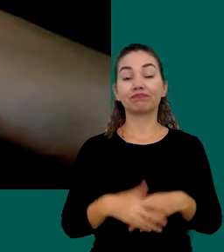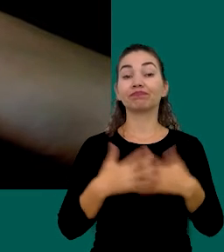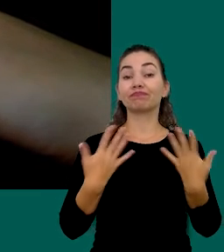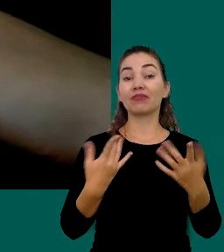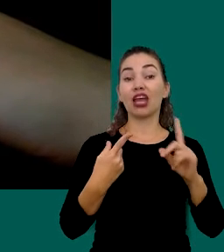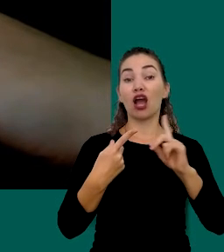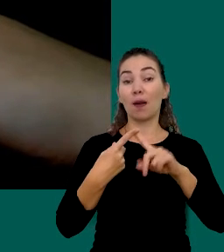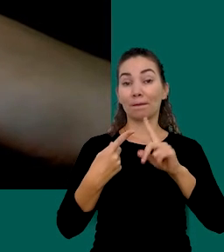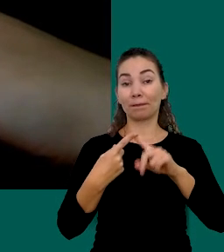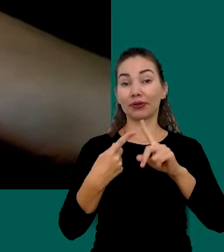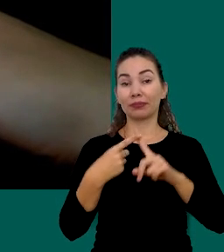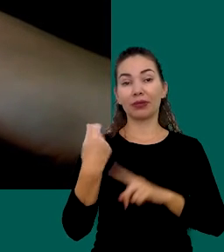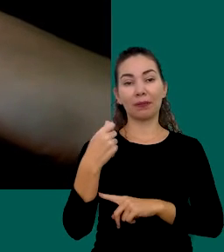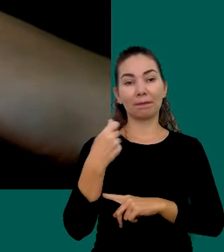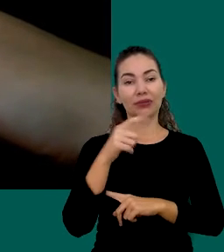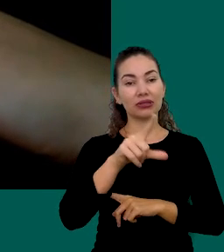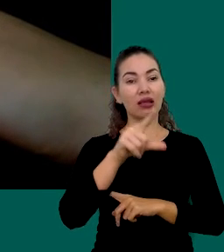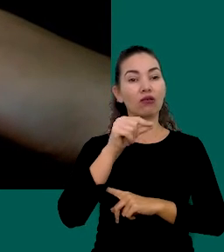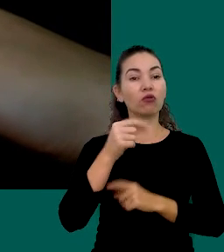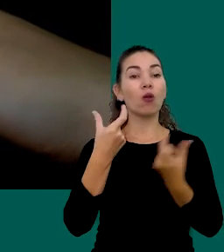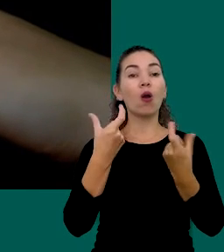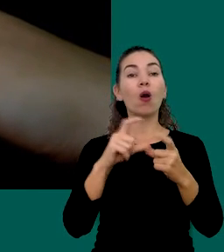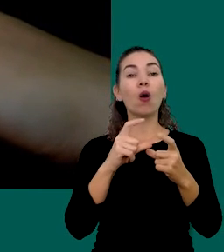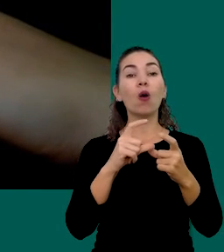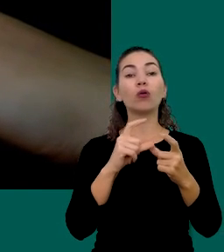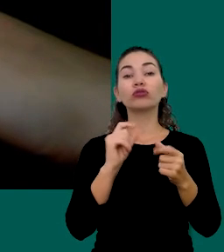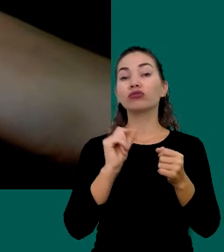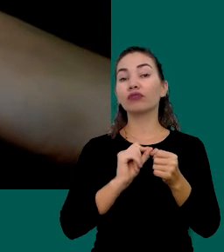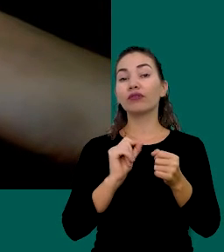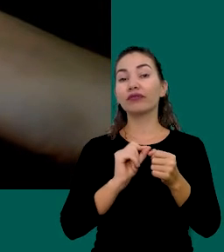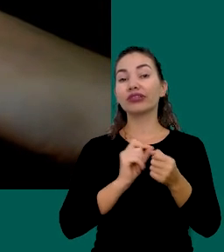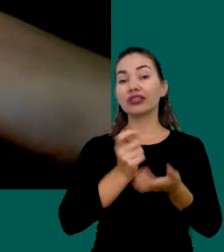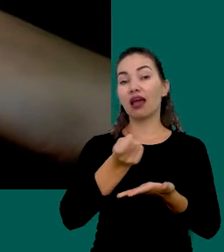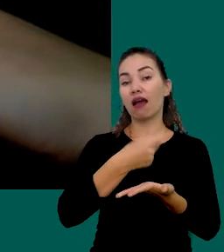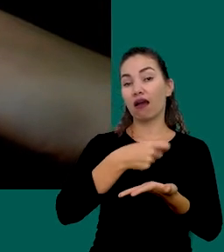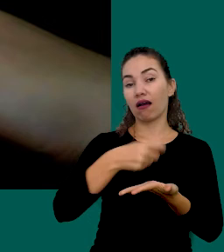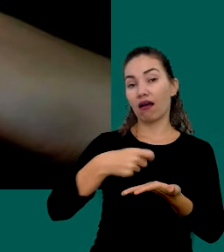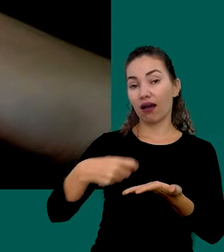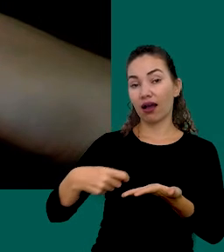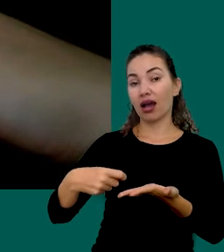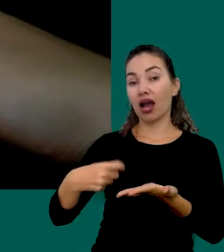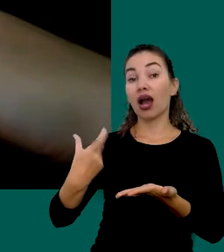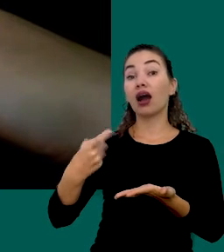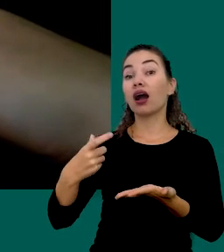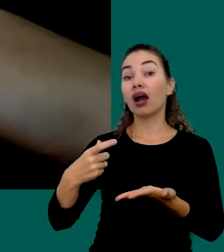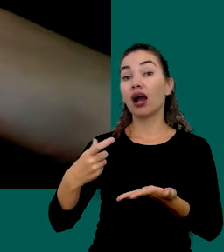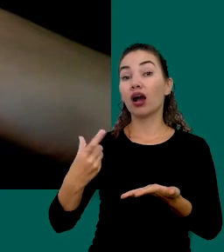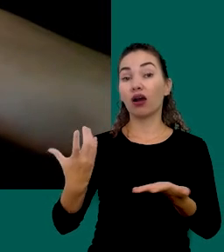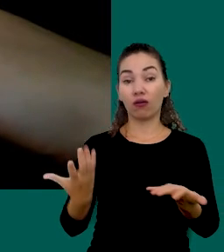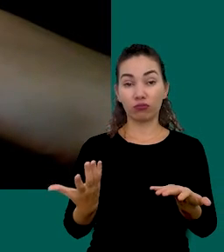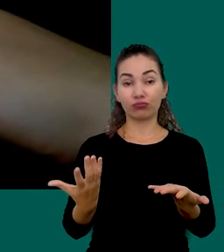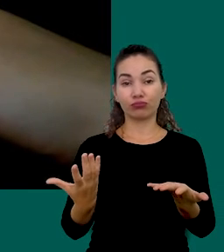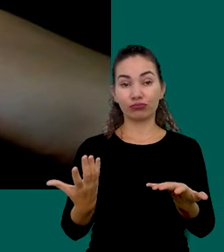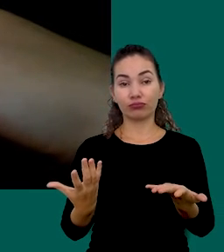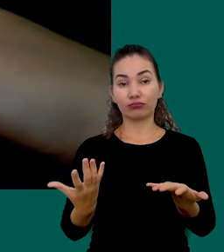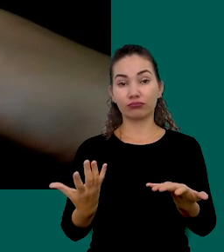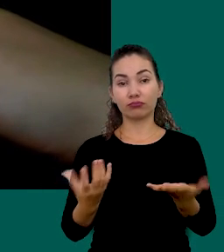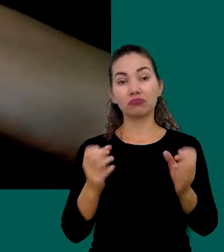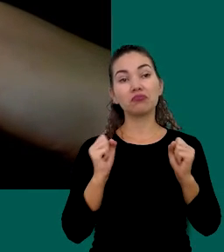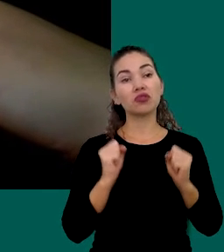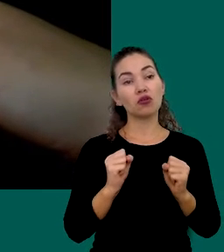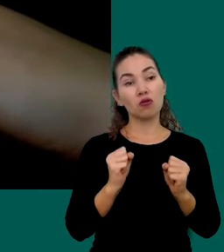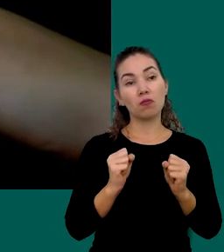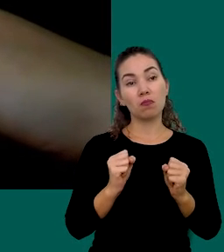Você precisa Decidir Onde Você vai Fazer Essas Anotações Podem